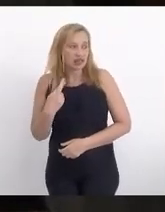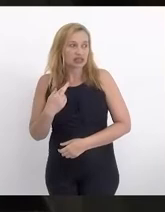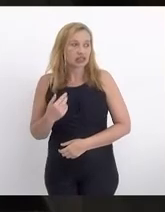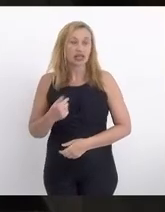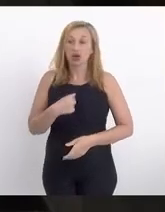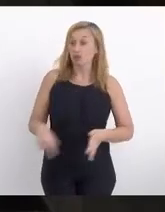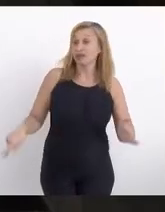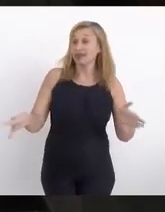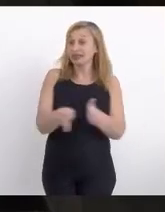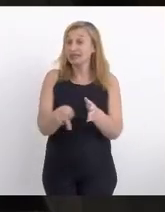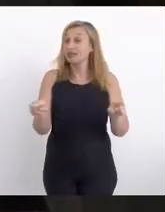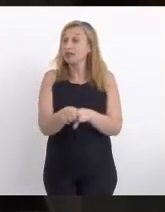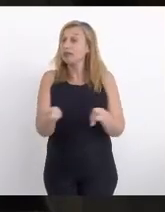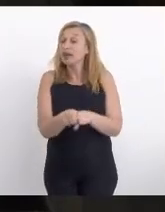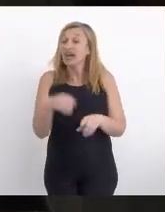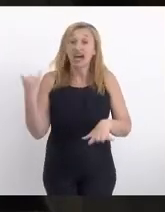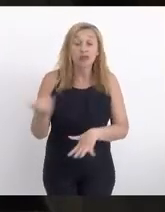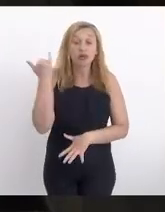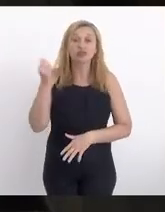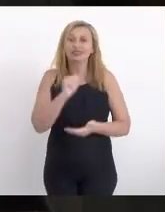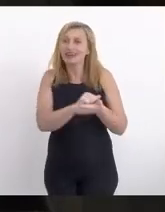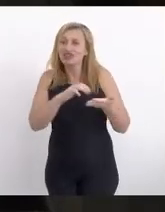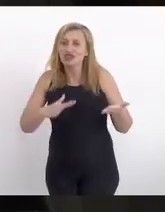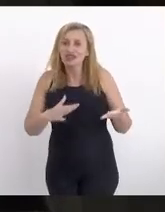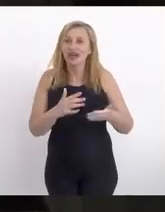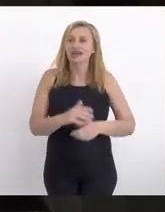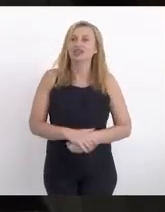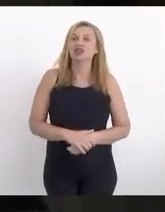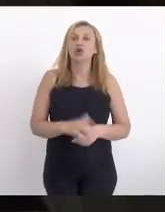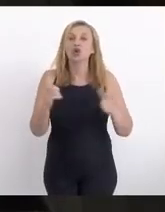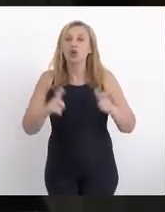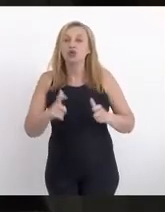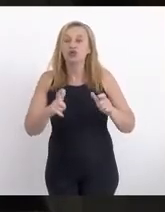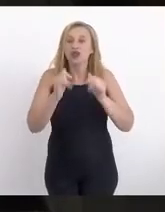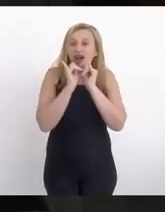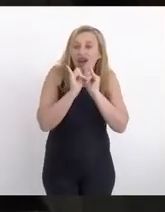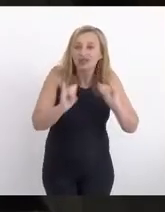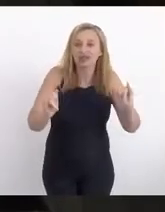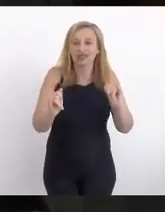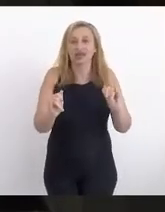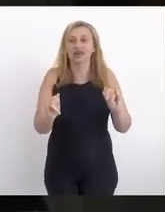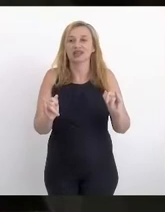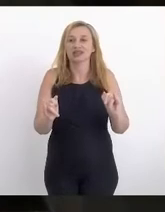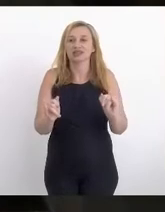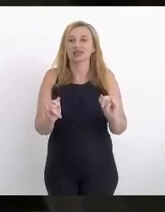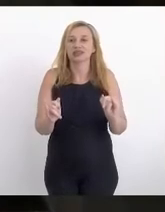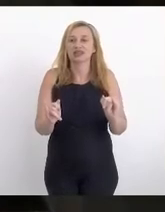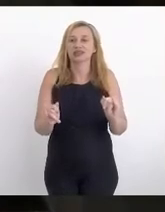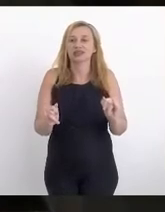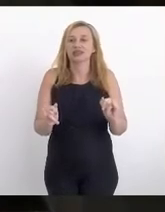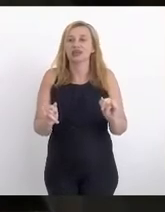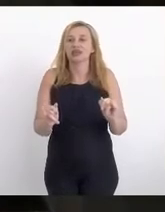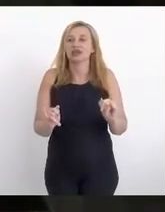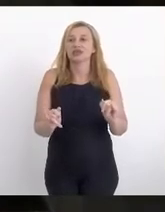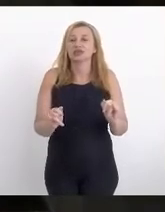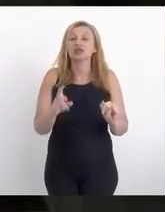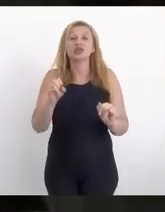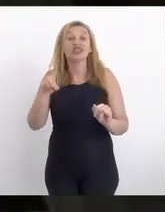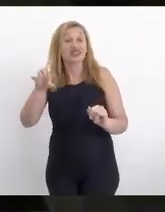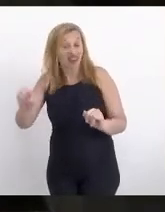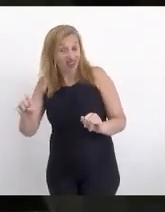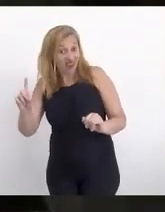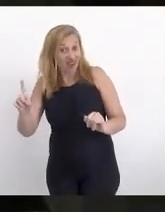qual eu sou membro, uma importante atividade onde foi anunciado, anunciada a publicação de um dossiê